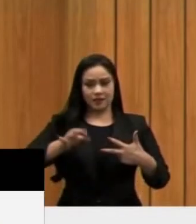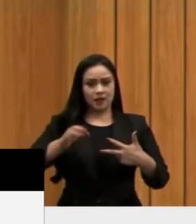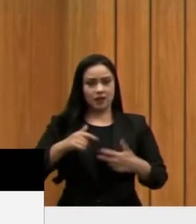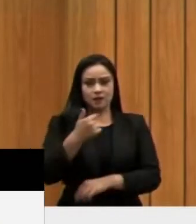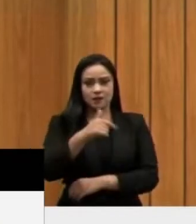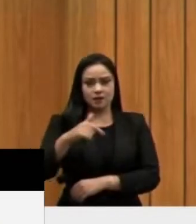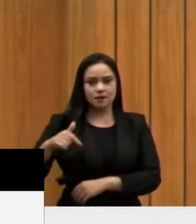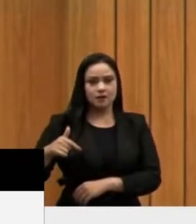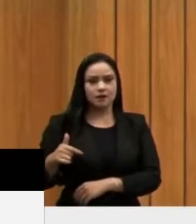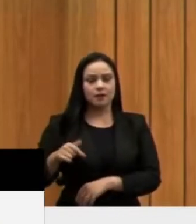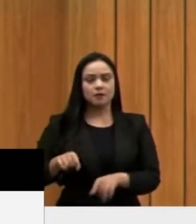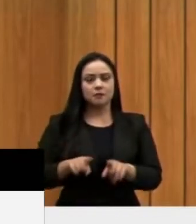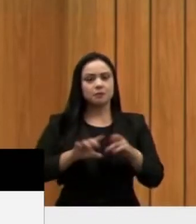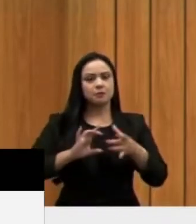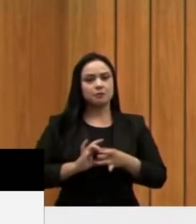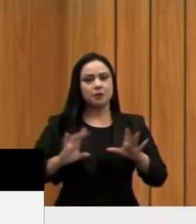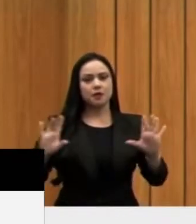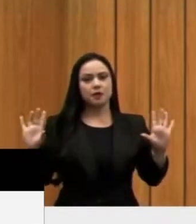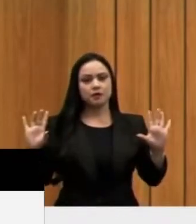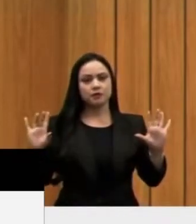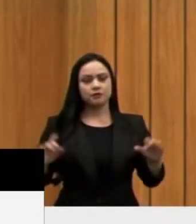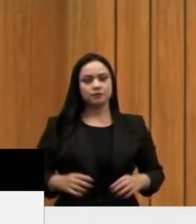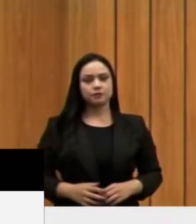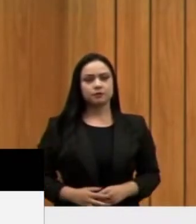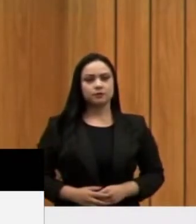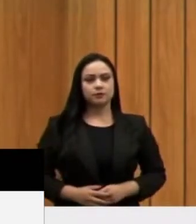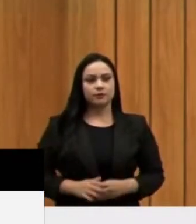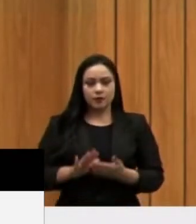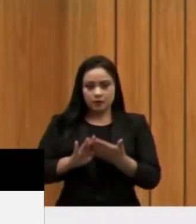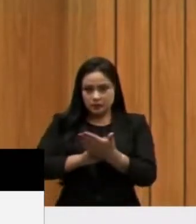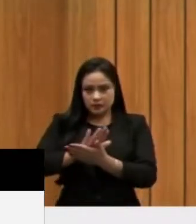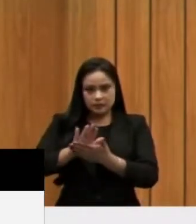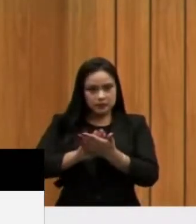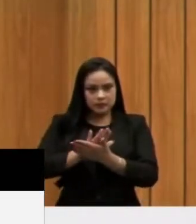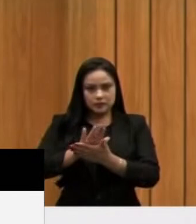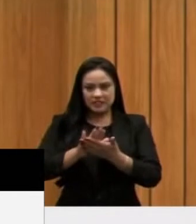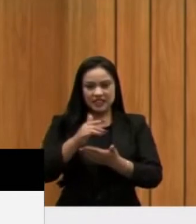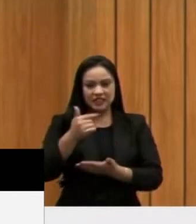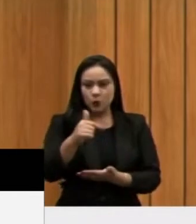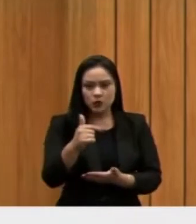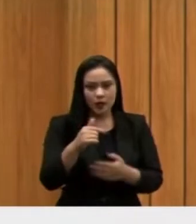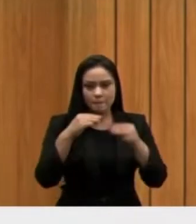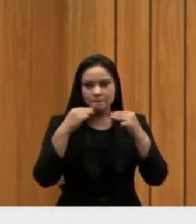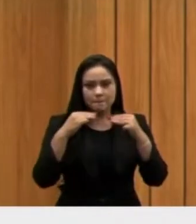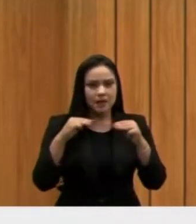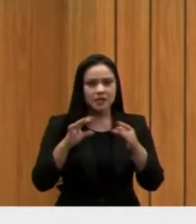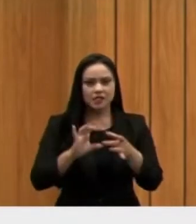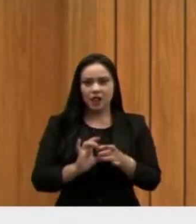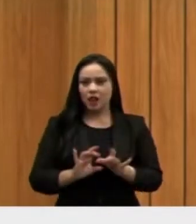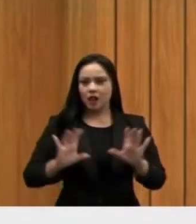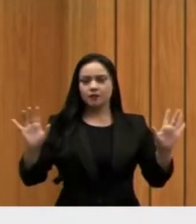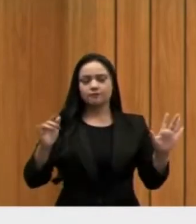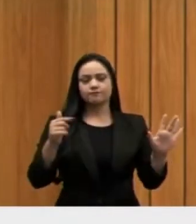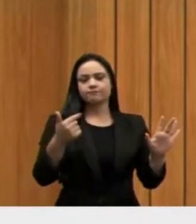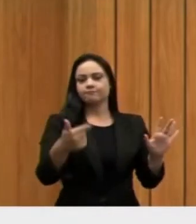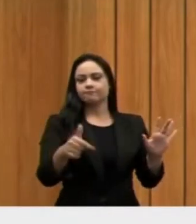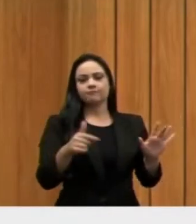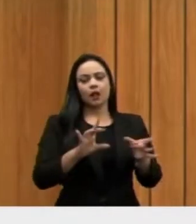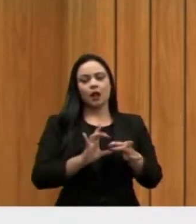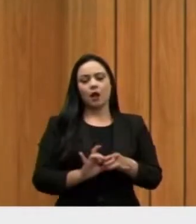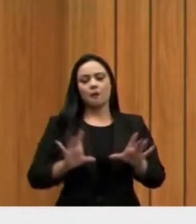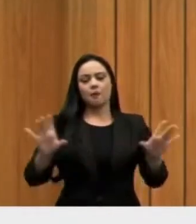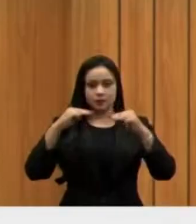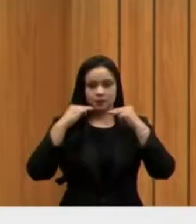isento e independente e sem imprensa livre, não há democracia